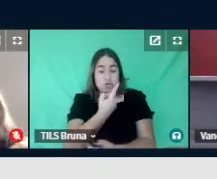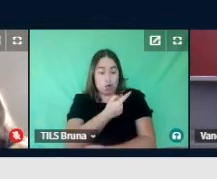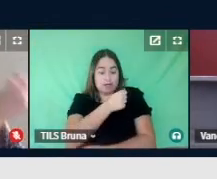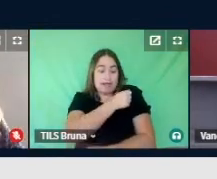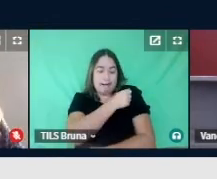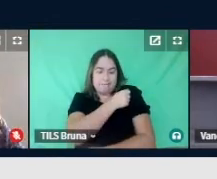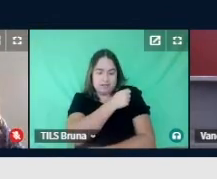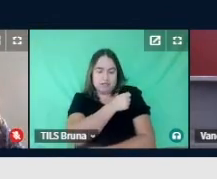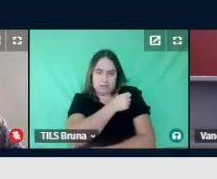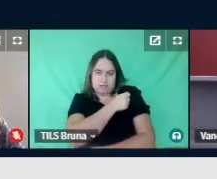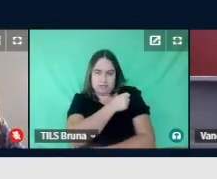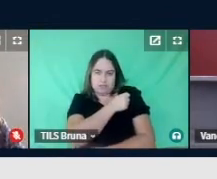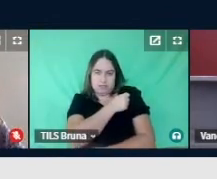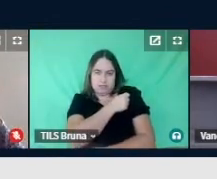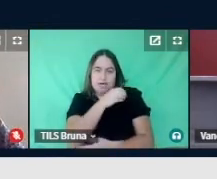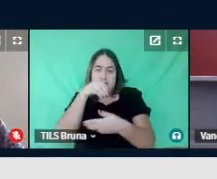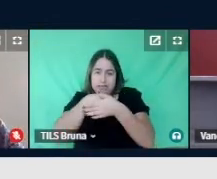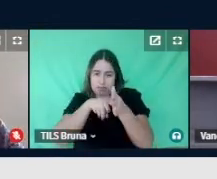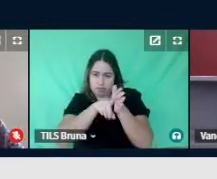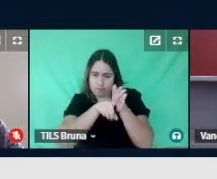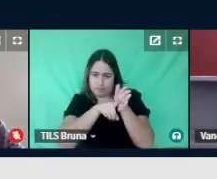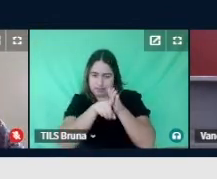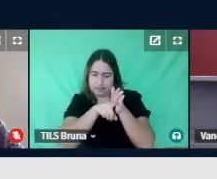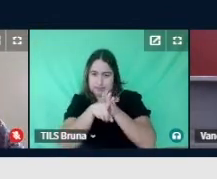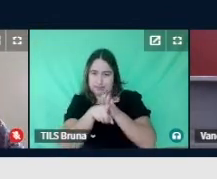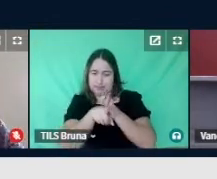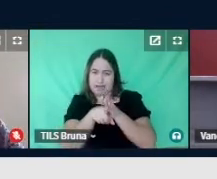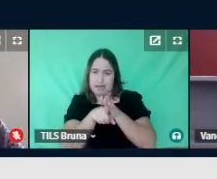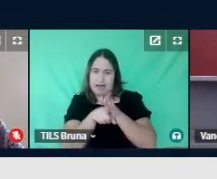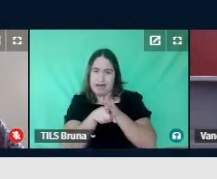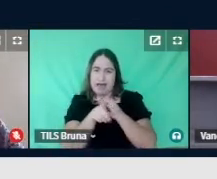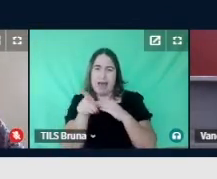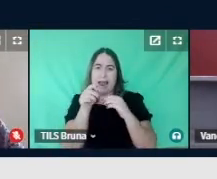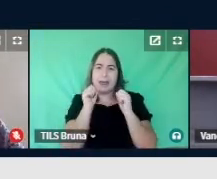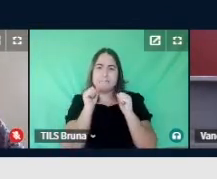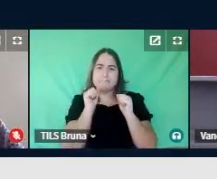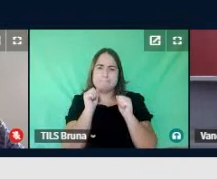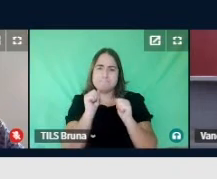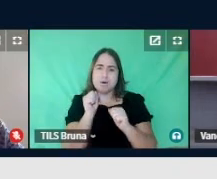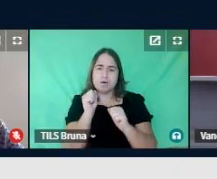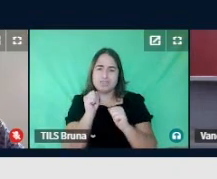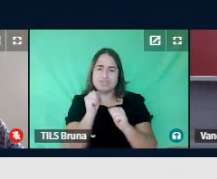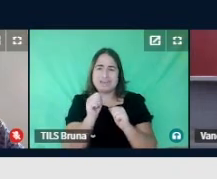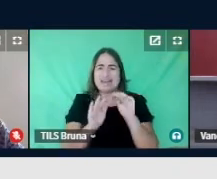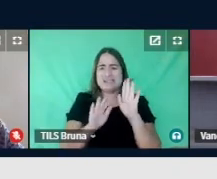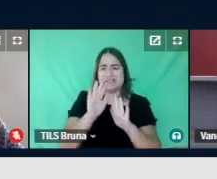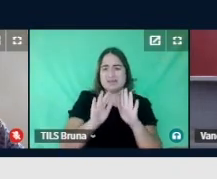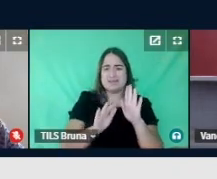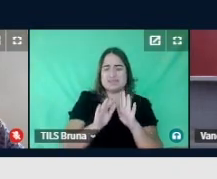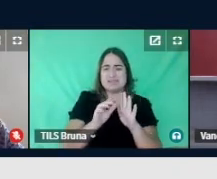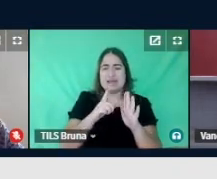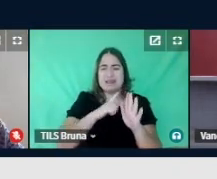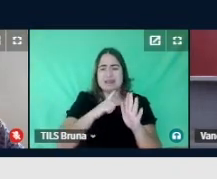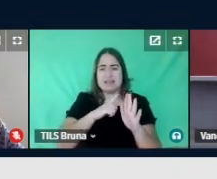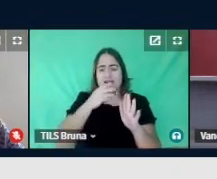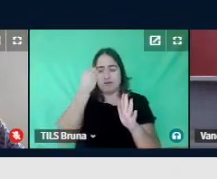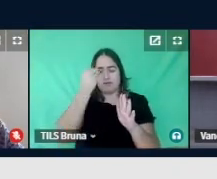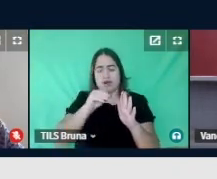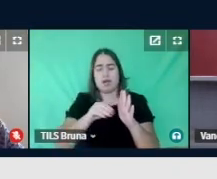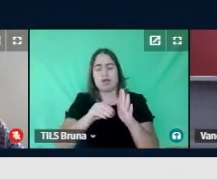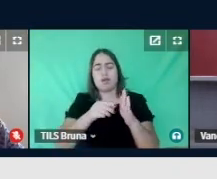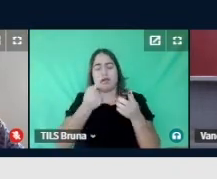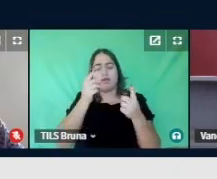participante de pesquisa, ela pode impactar, a coerência central fraca pode impactar tanto de forma positiva